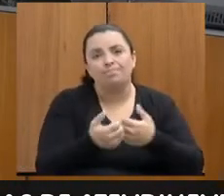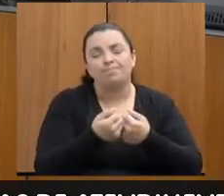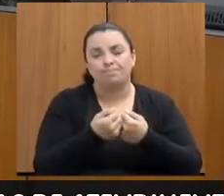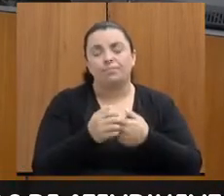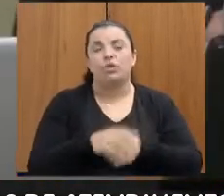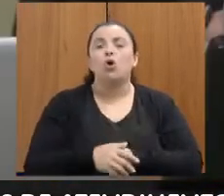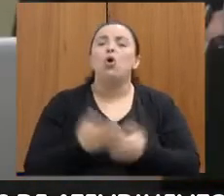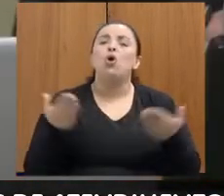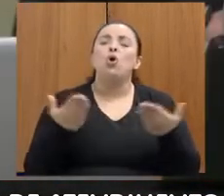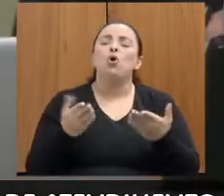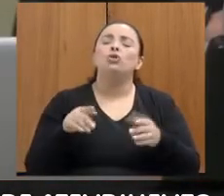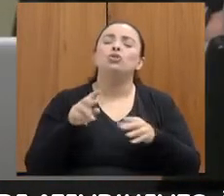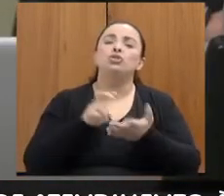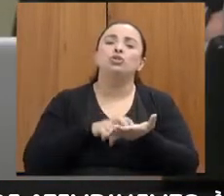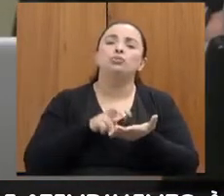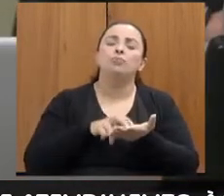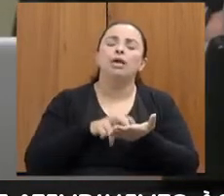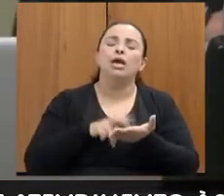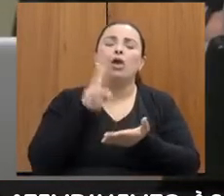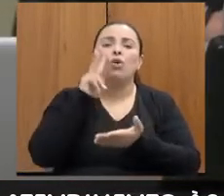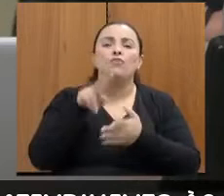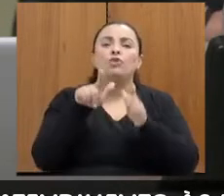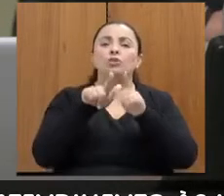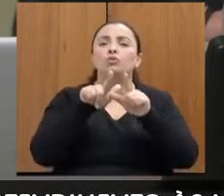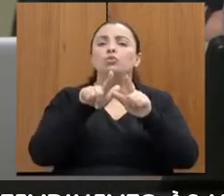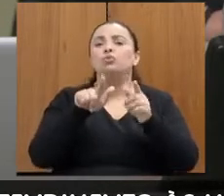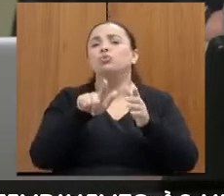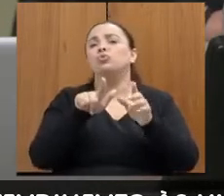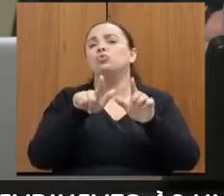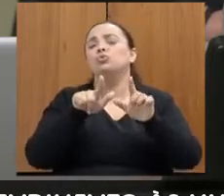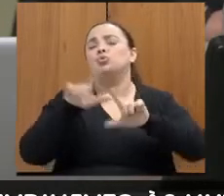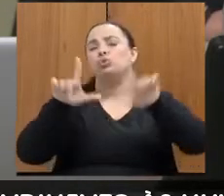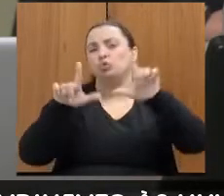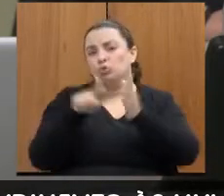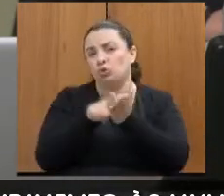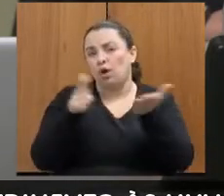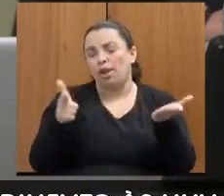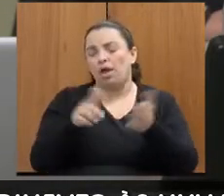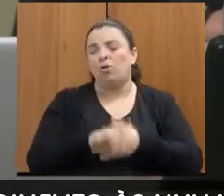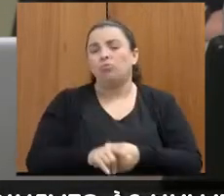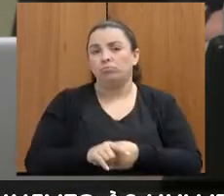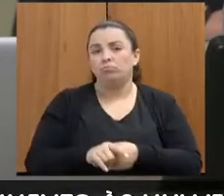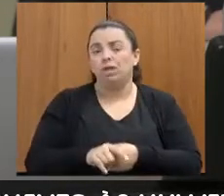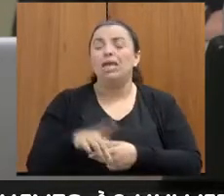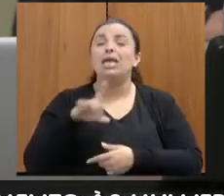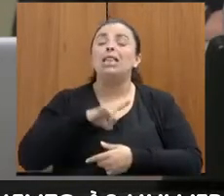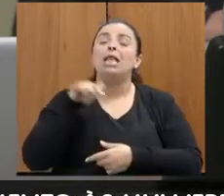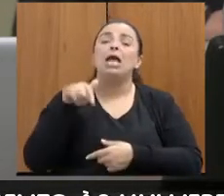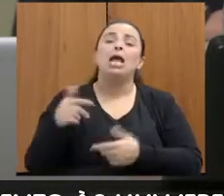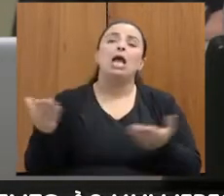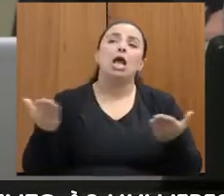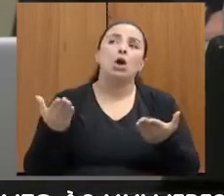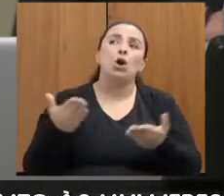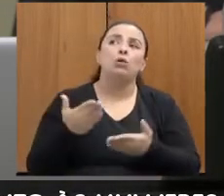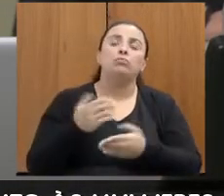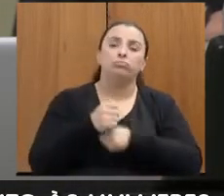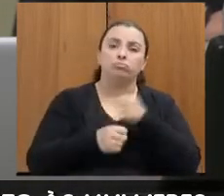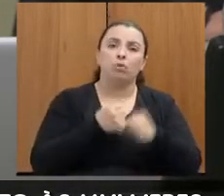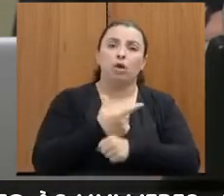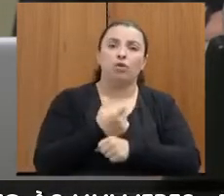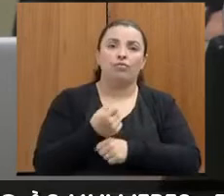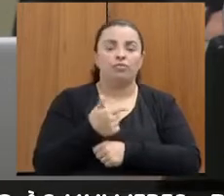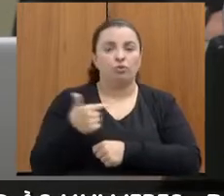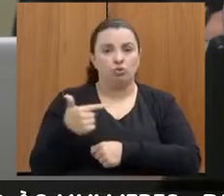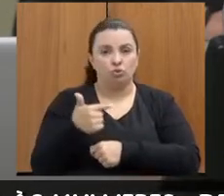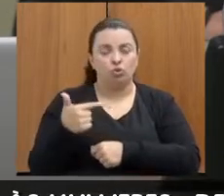eu escutei uma matéria que dizia que nós temos no Estado de Minas Gerais, nesse momento, no ano de 2022, o